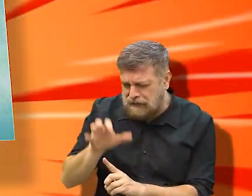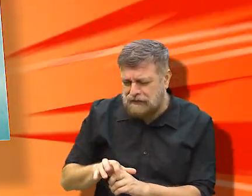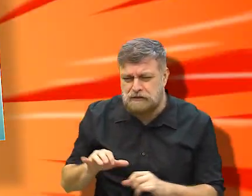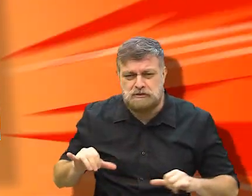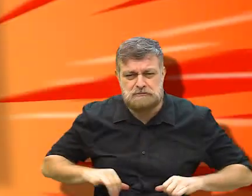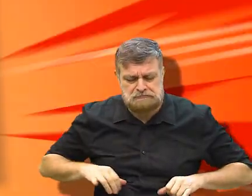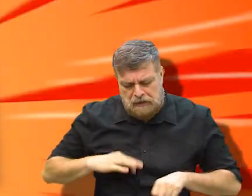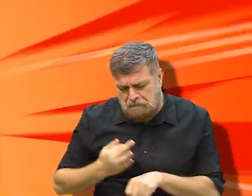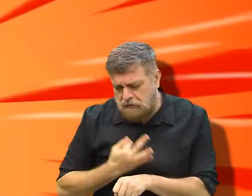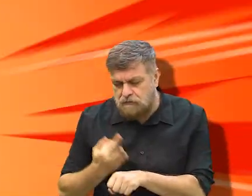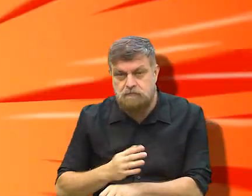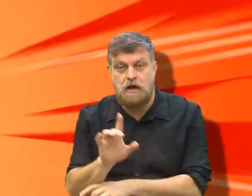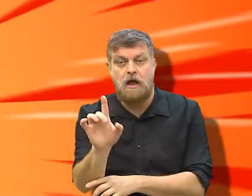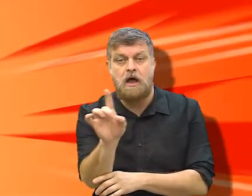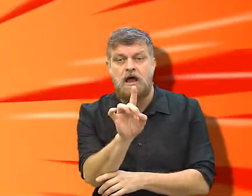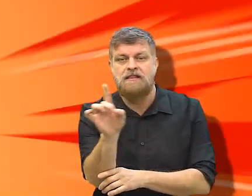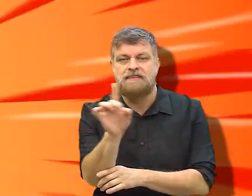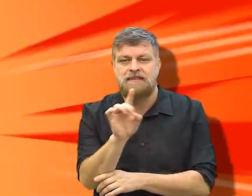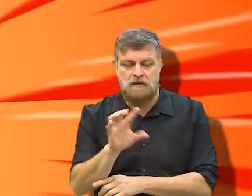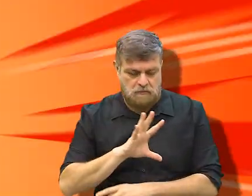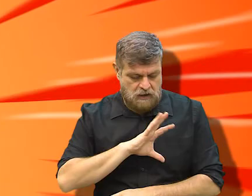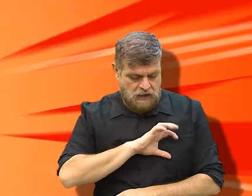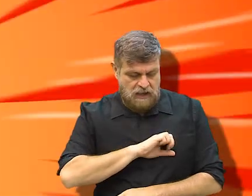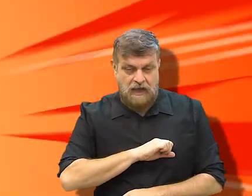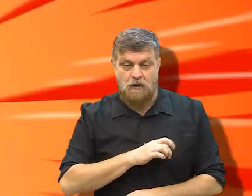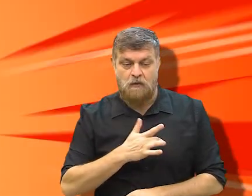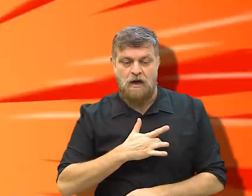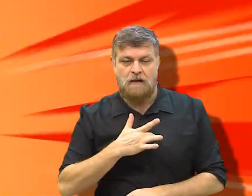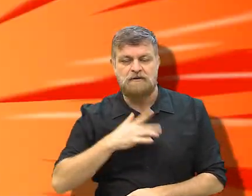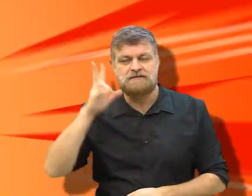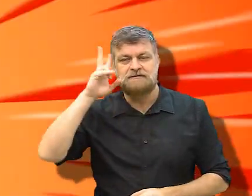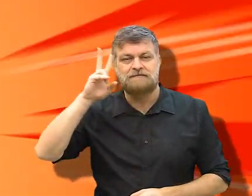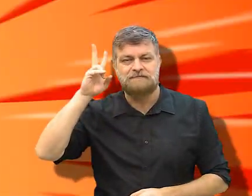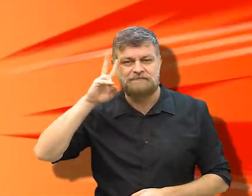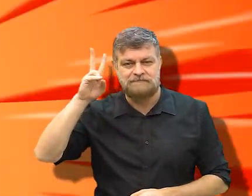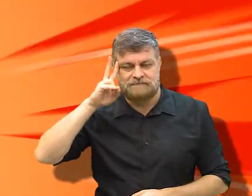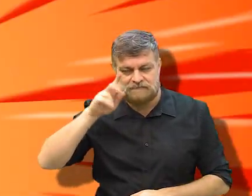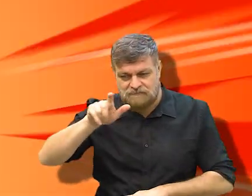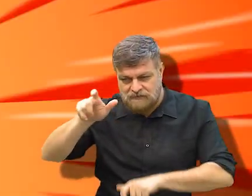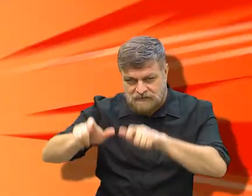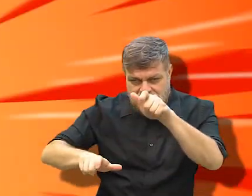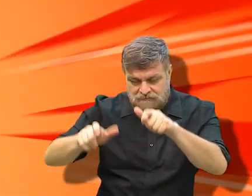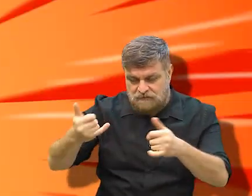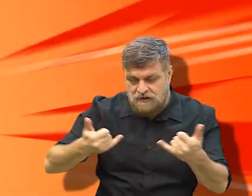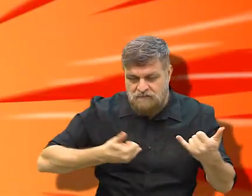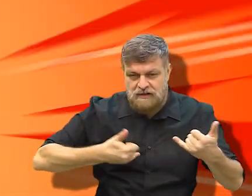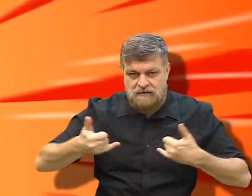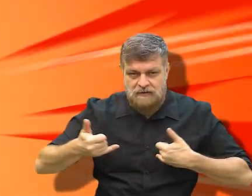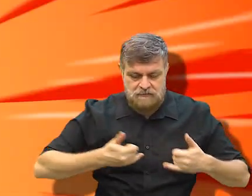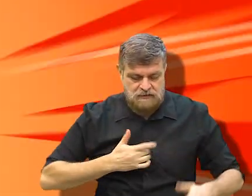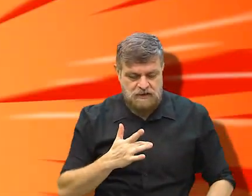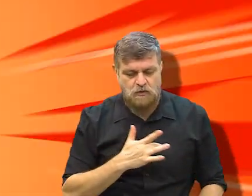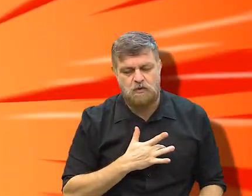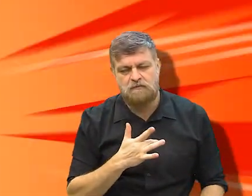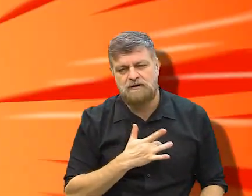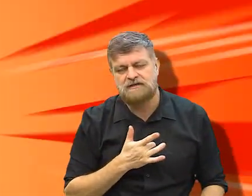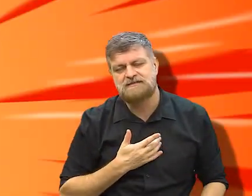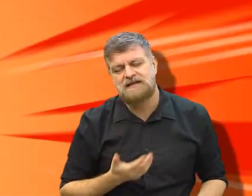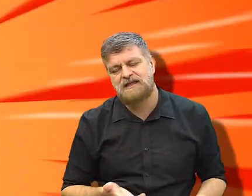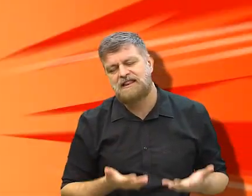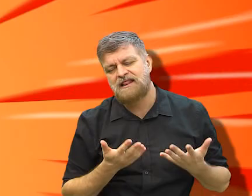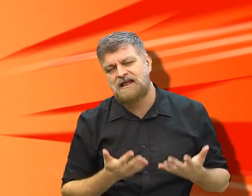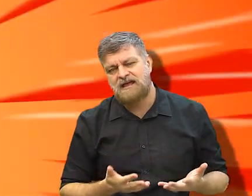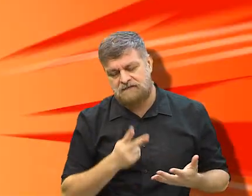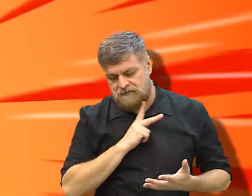agressiva, lamorienta, nada disso. É um romance, muitas pessoas já me deram esse feedback, é um romance leve,